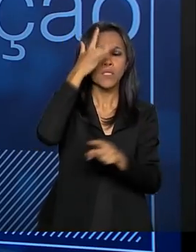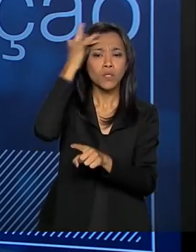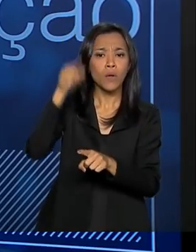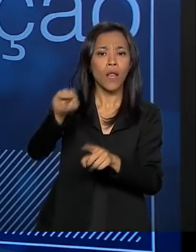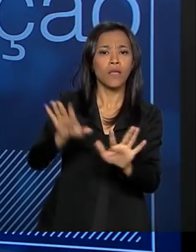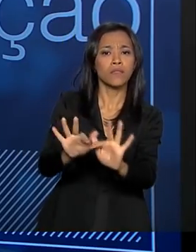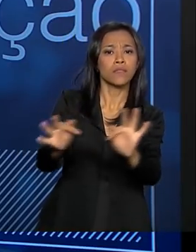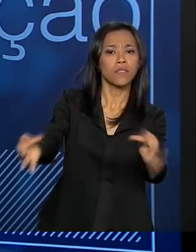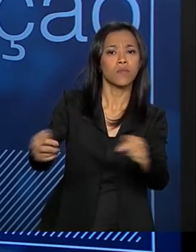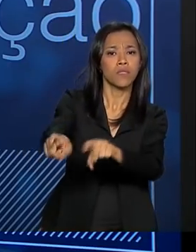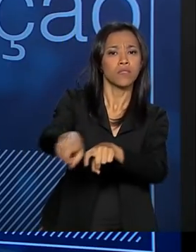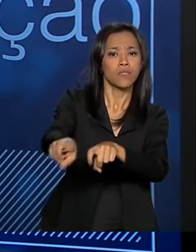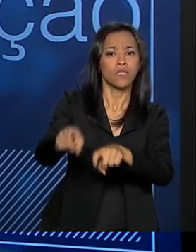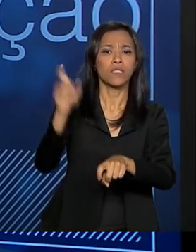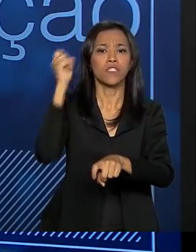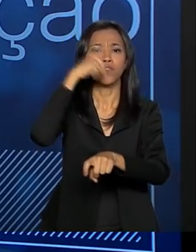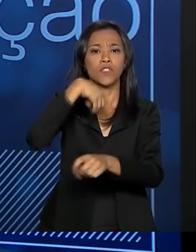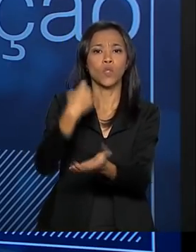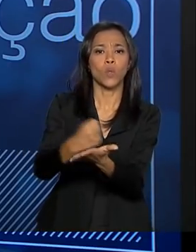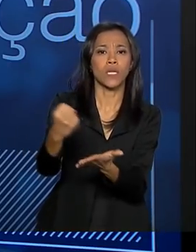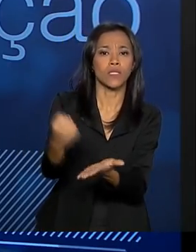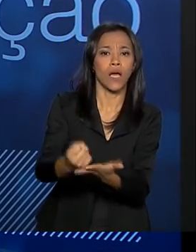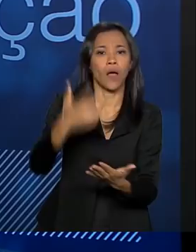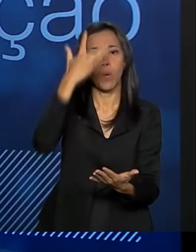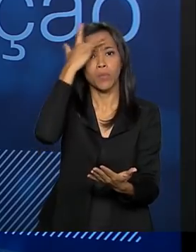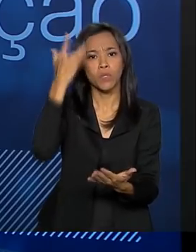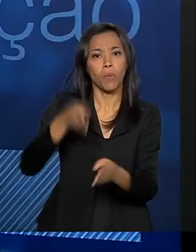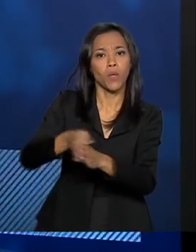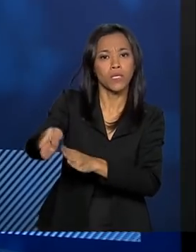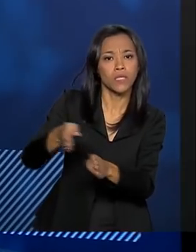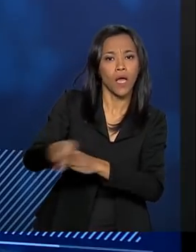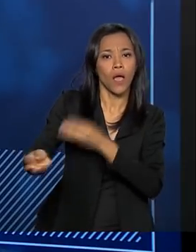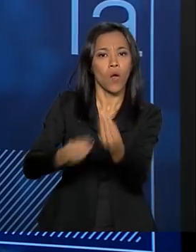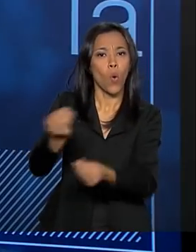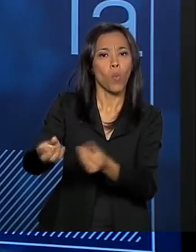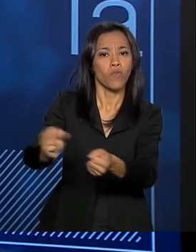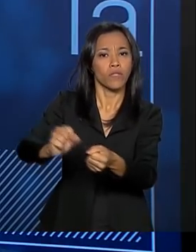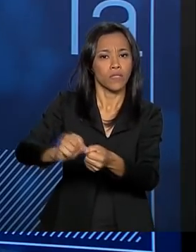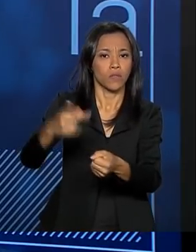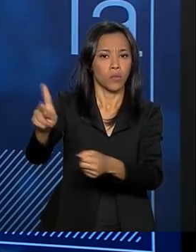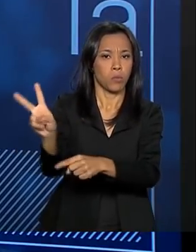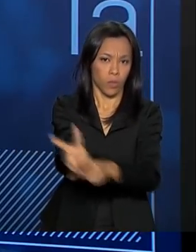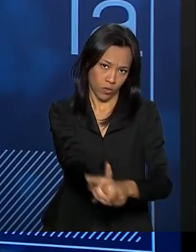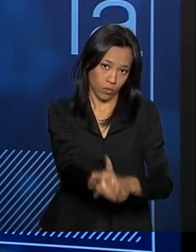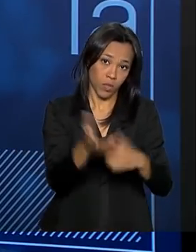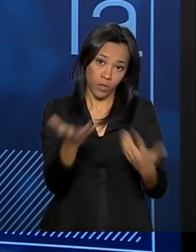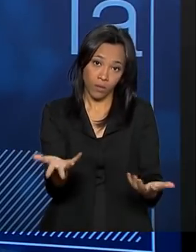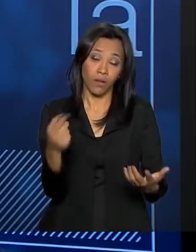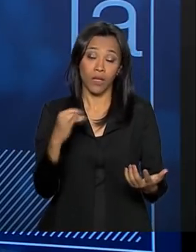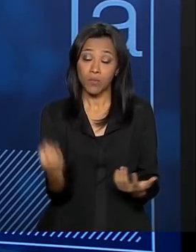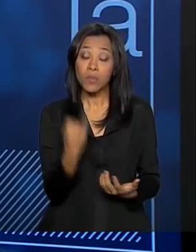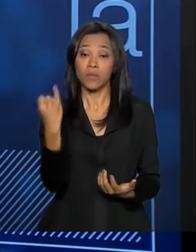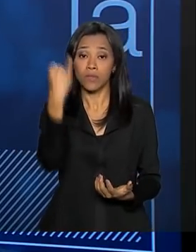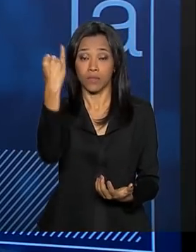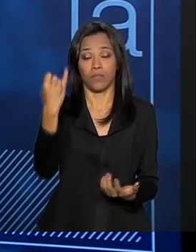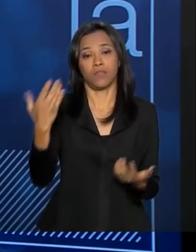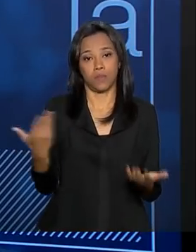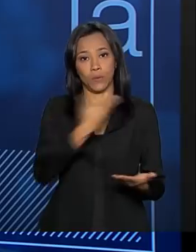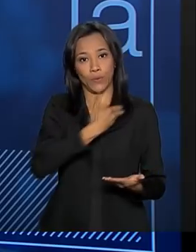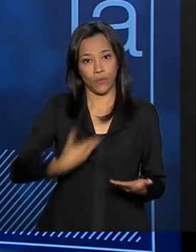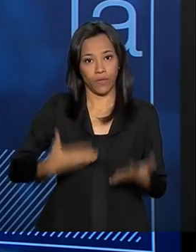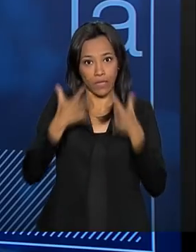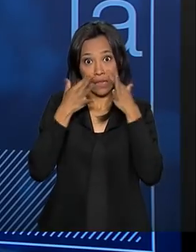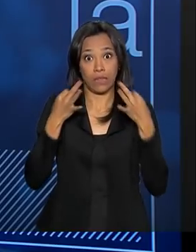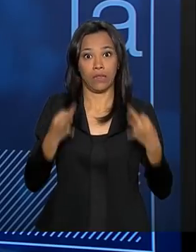que tem dificuldade de contratar uma assessoria para viabilizar o seu crédito. Então, a atenção quanto a isso é fundamental e o governo está